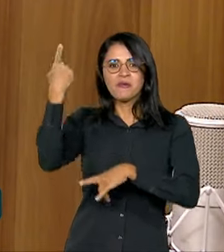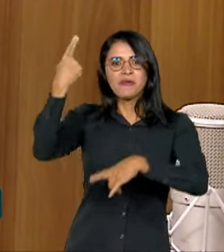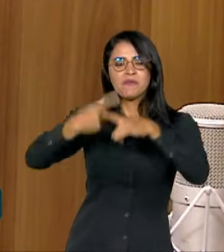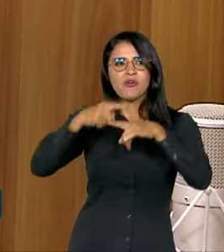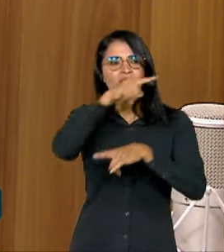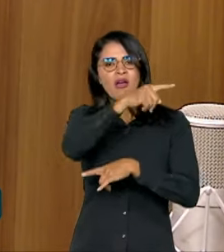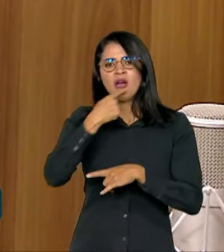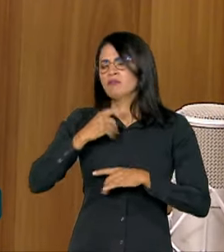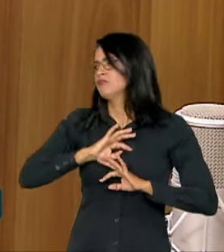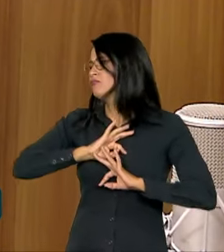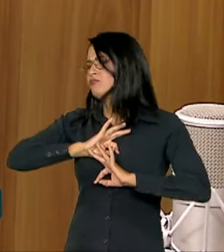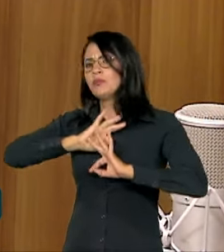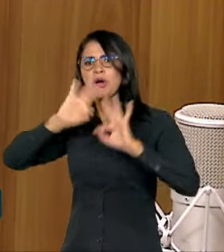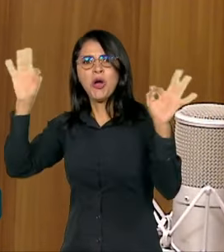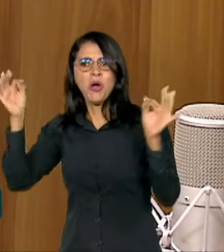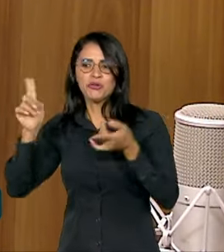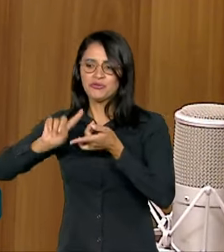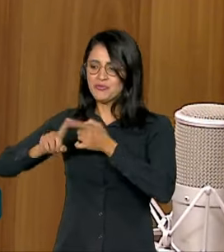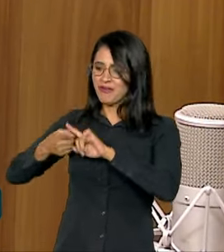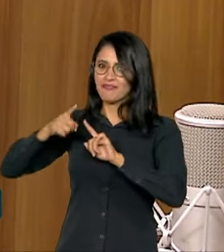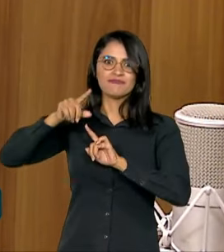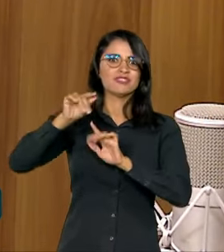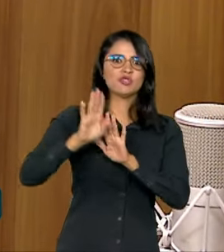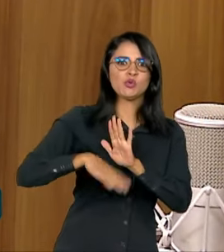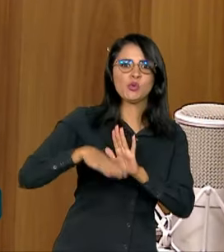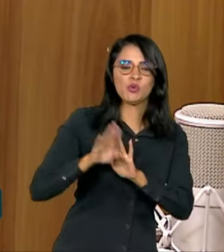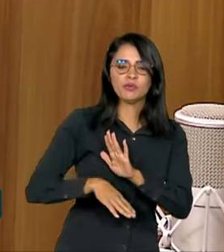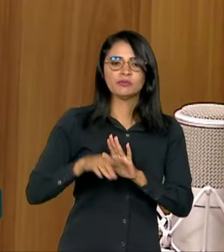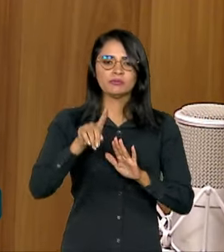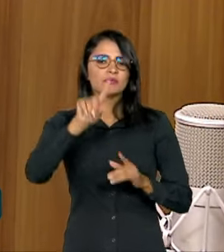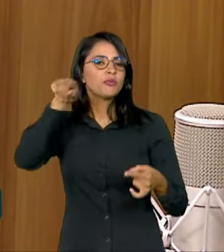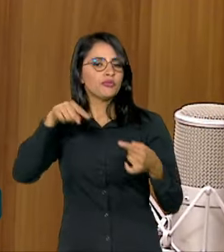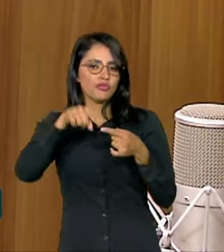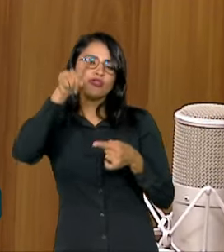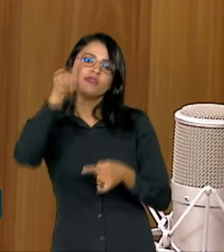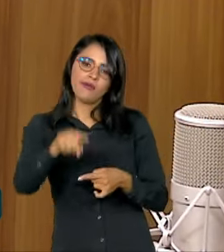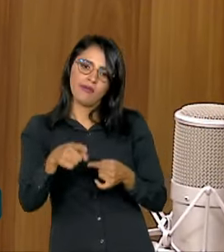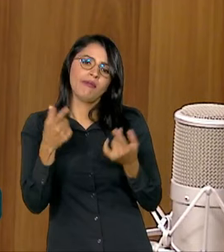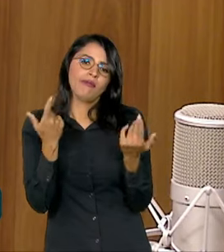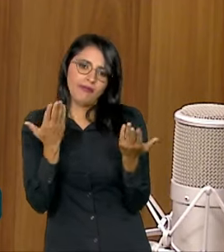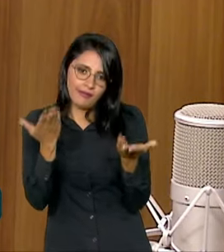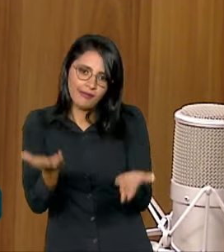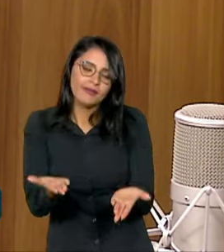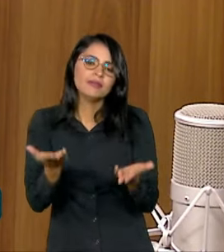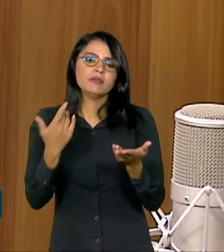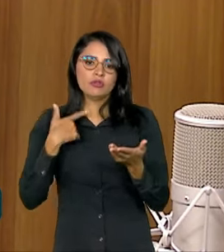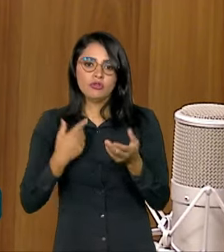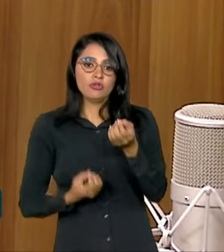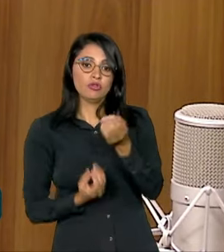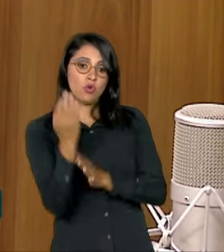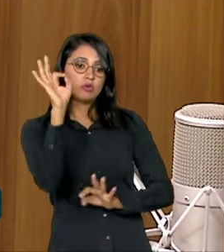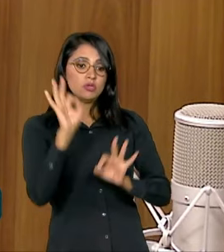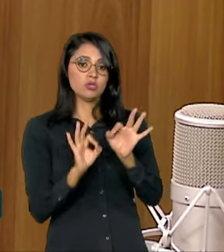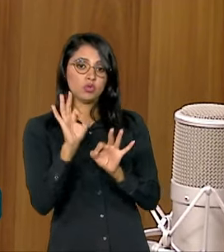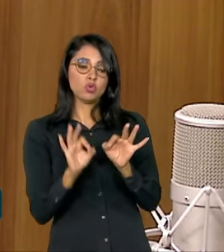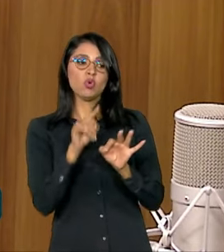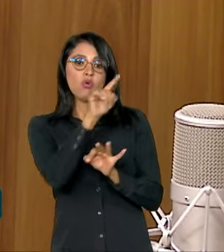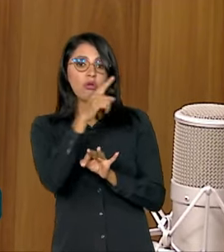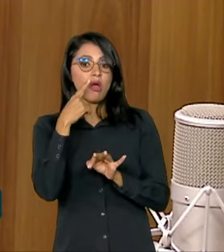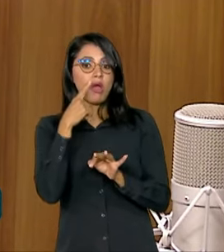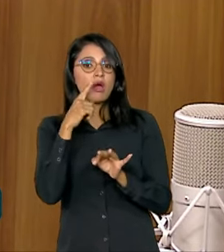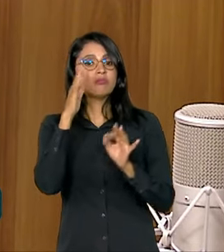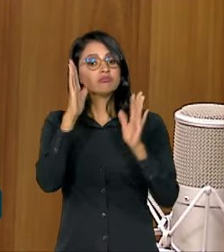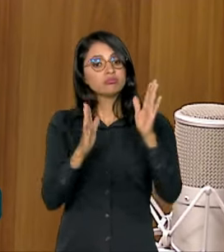condições muito boas de renegociação. E o propósito do programa é esse, a gente montou uma grande mesa de renegociação de